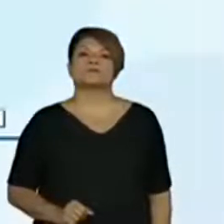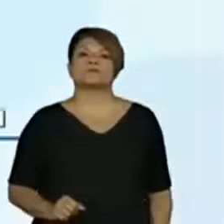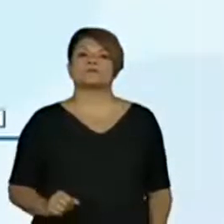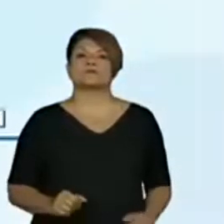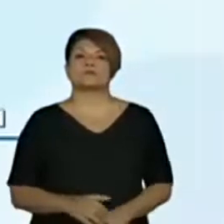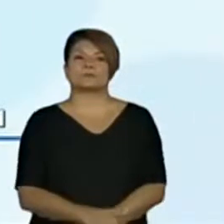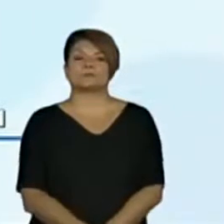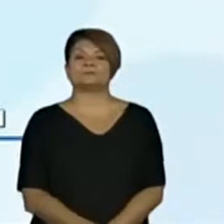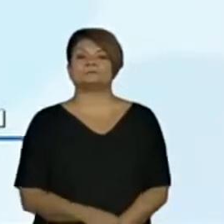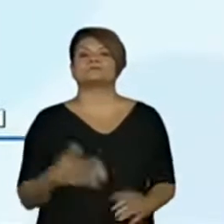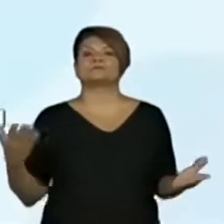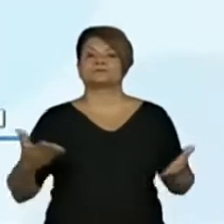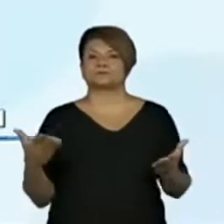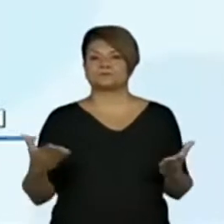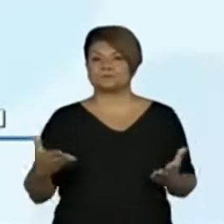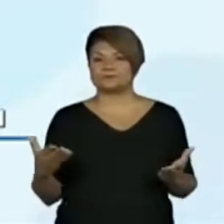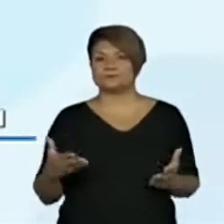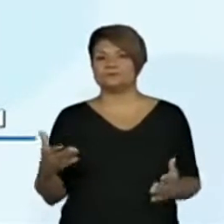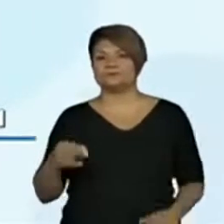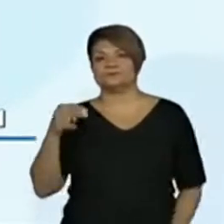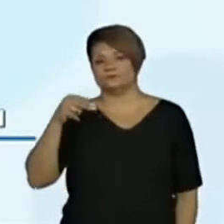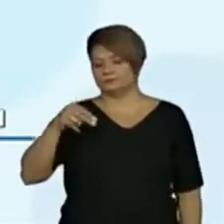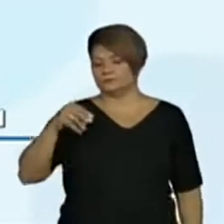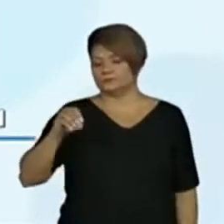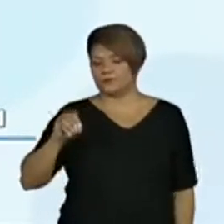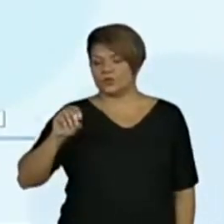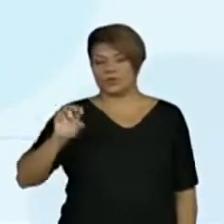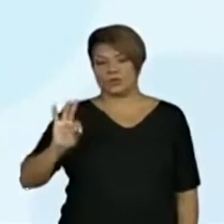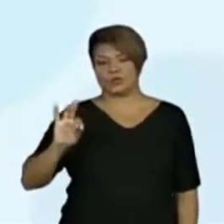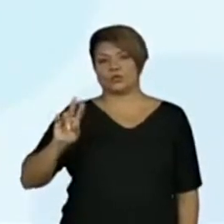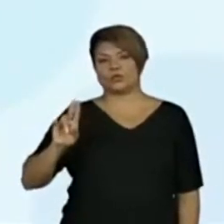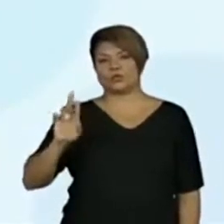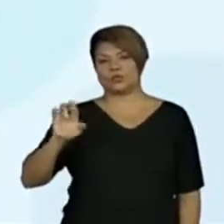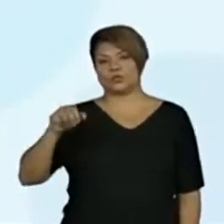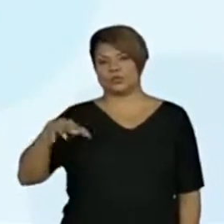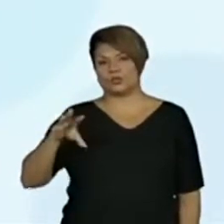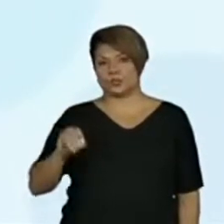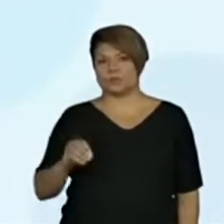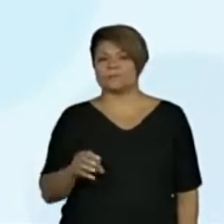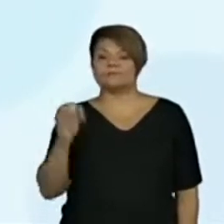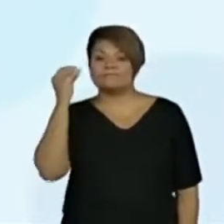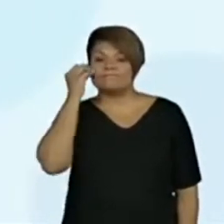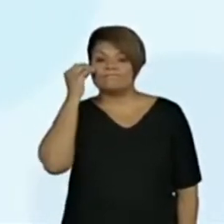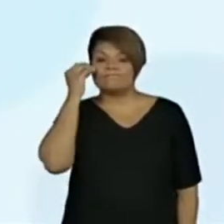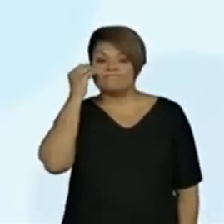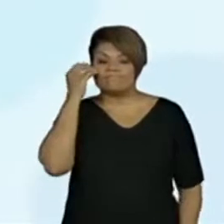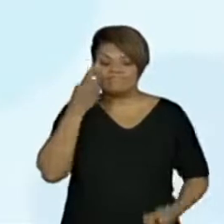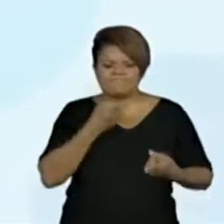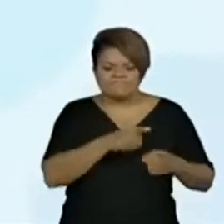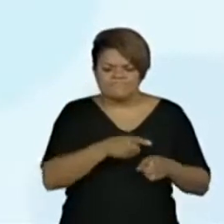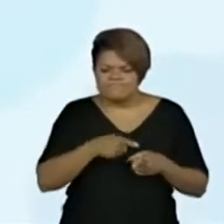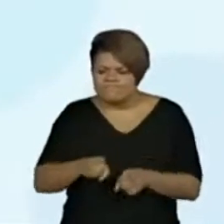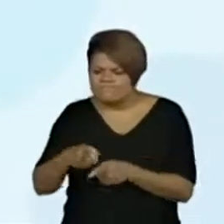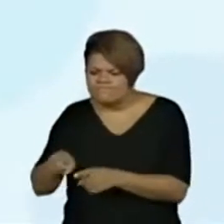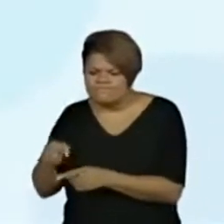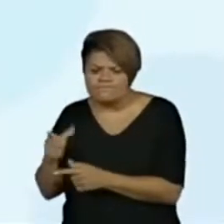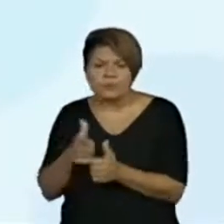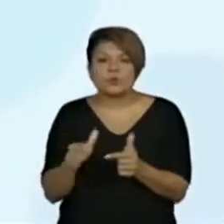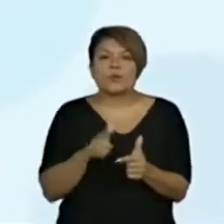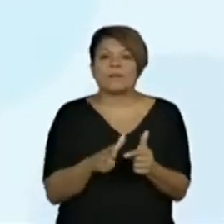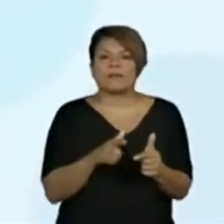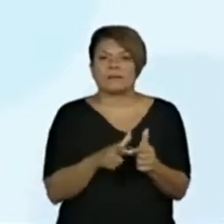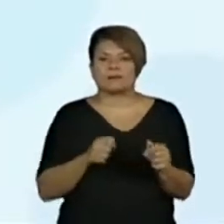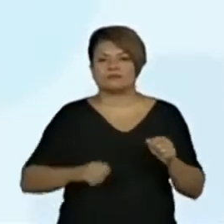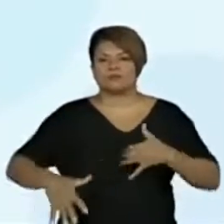acontece com o vilão noturno? Tentando causar problemas no lago. Então, agora, a gente já começou a